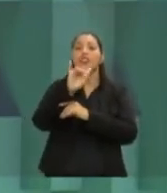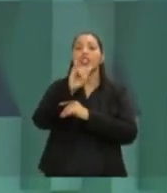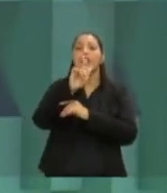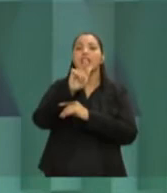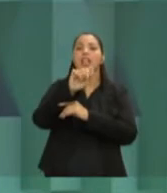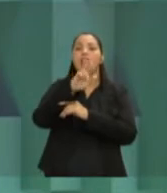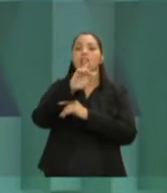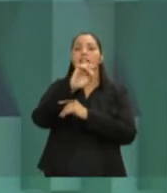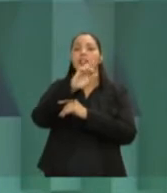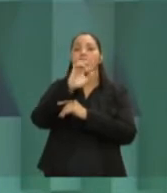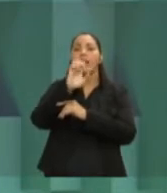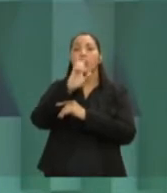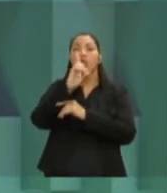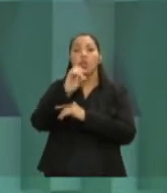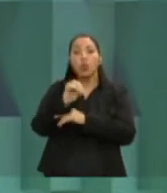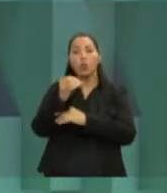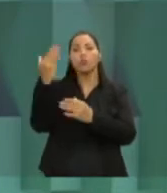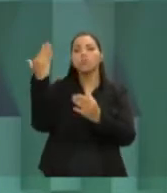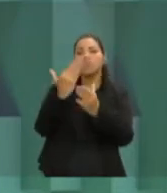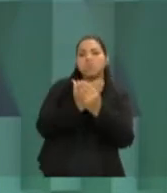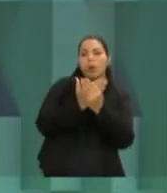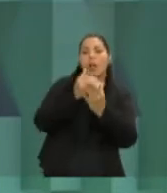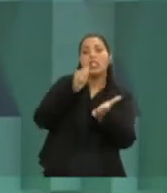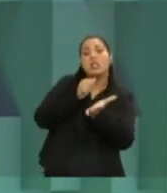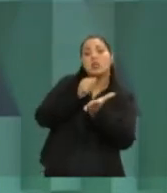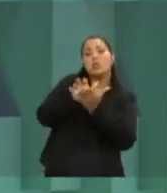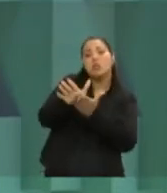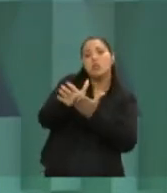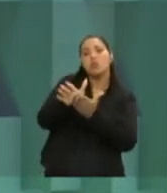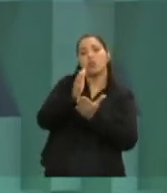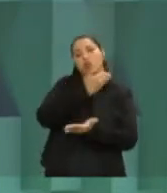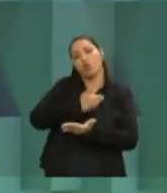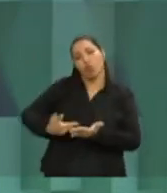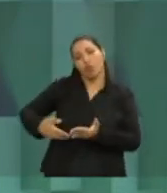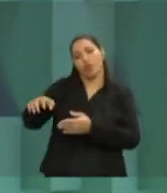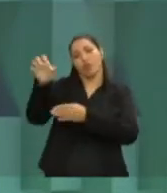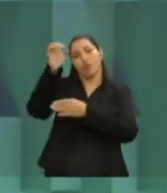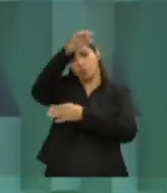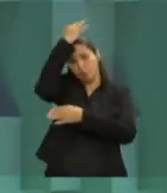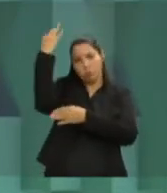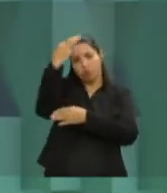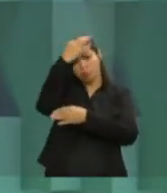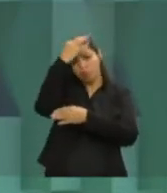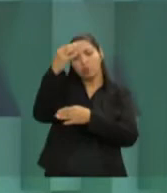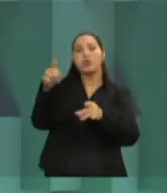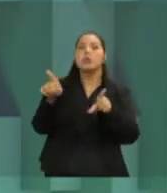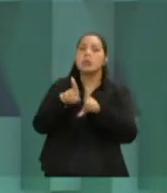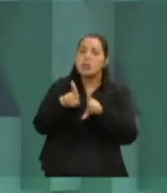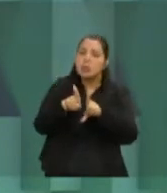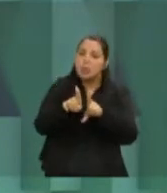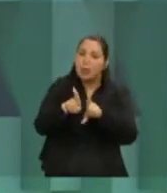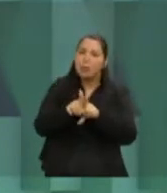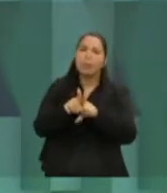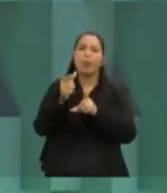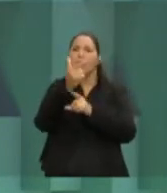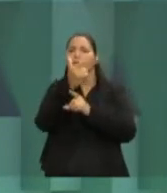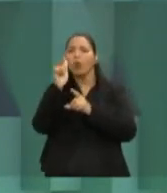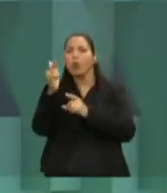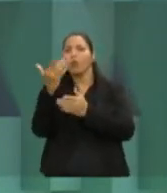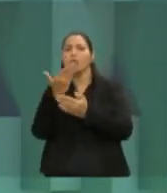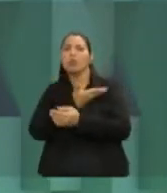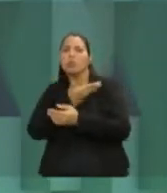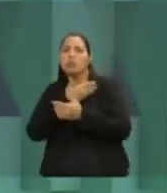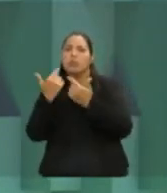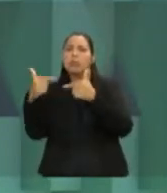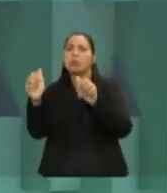fake news, foi expulso do governo do Estado. Também o candidato, o presidente do seu partido está lá, que era o secretário à época. E nisso é que ele mente novamente.